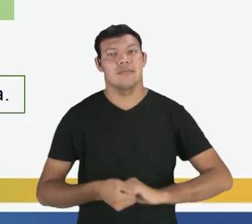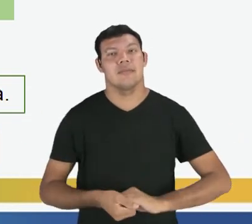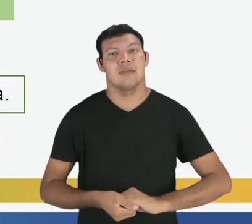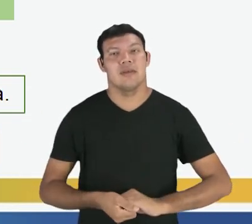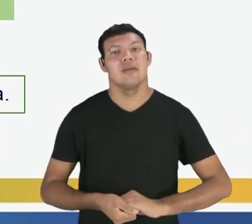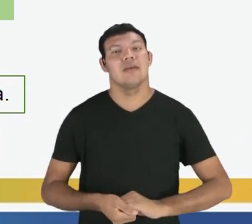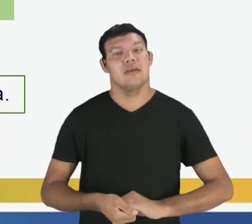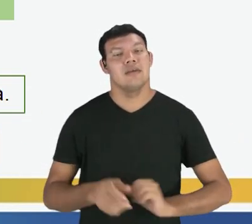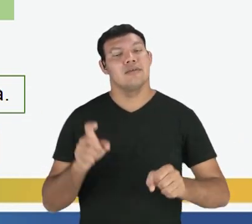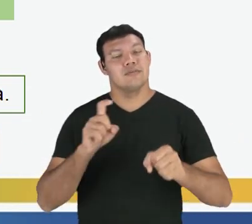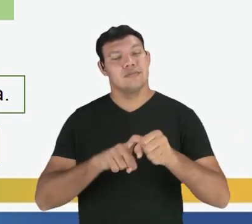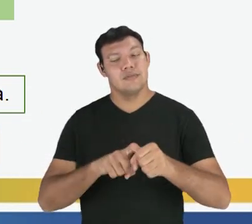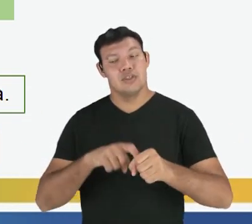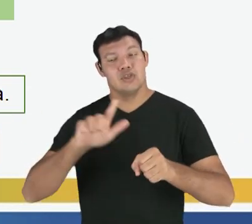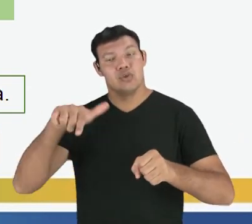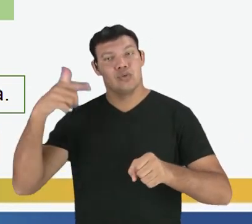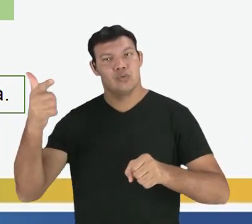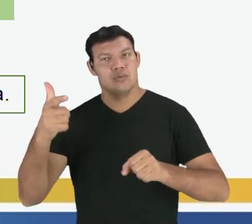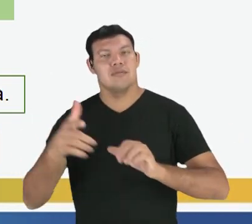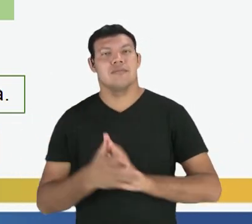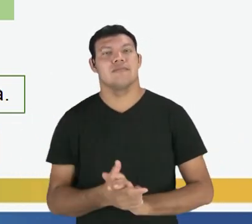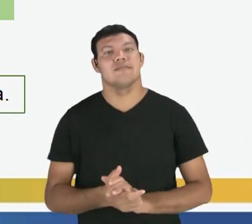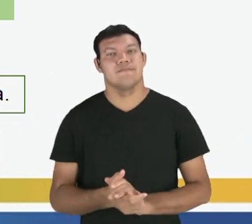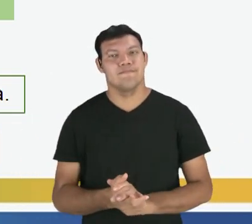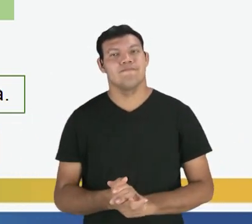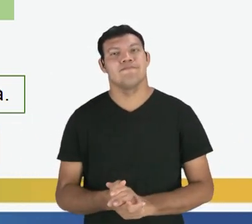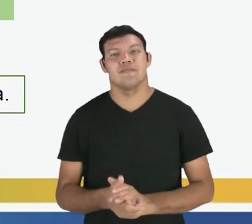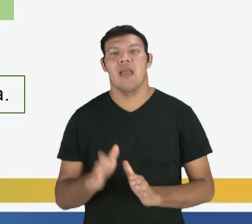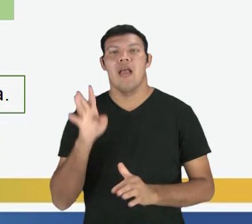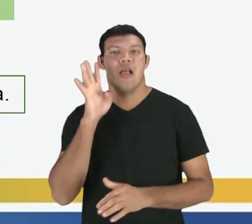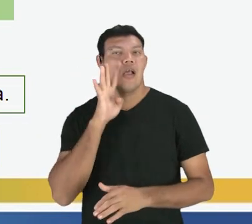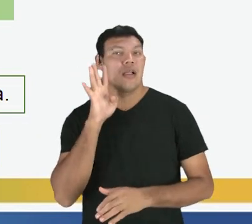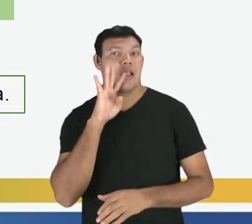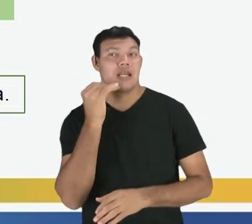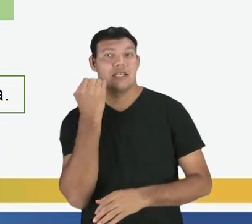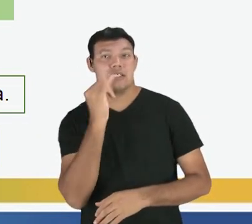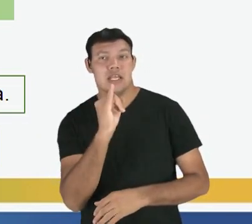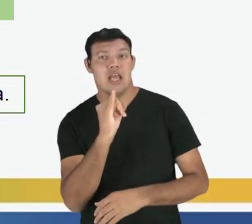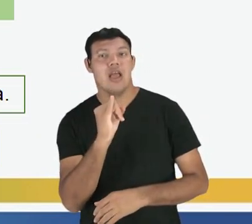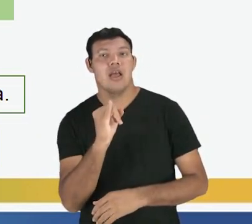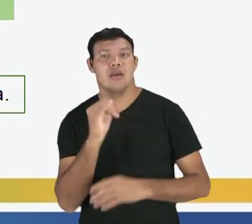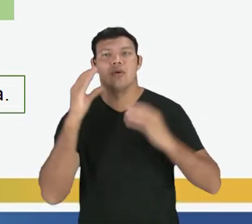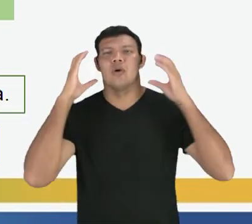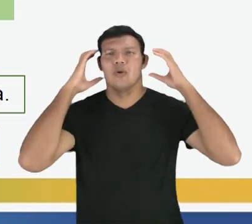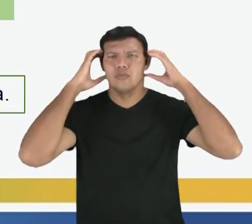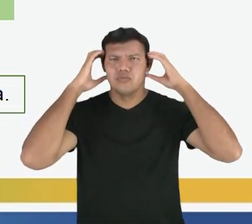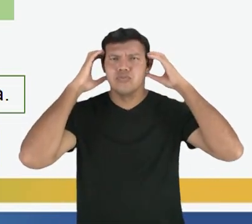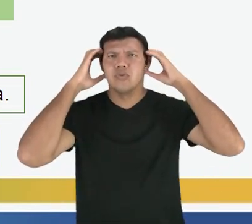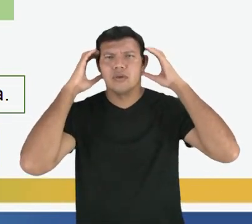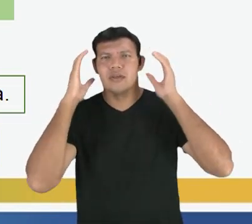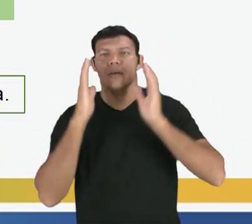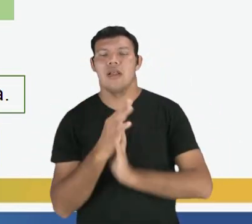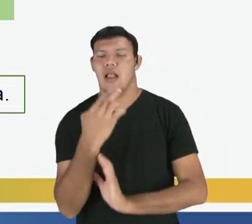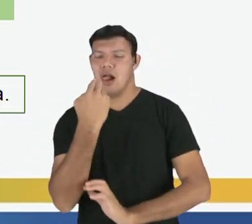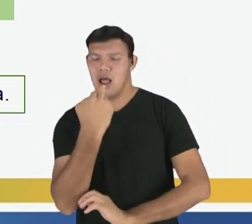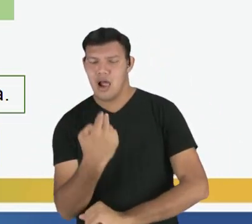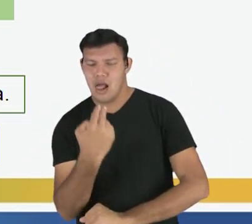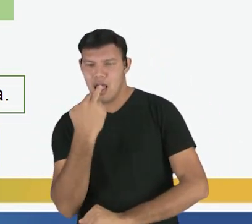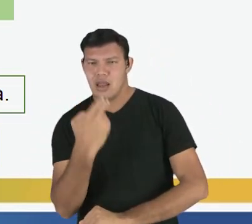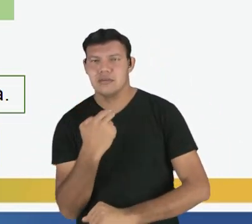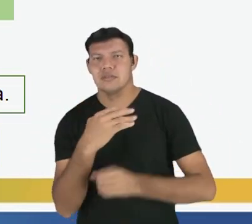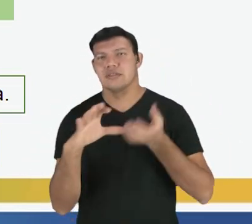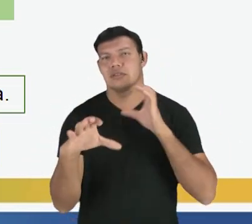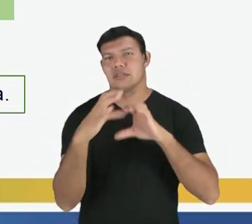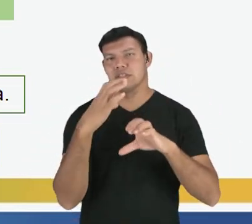Dependia de outro. Seria mais divertido se eu ouvisse música, se eu falasse línguas, se eu